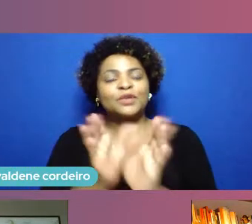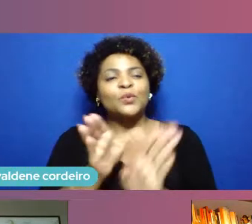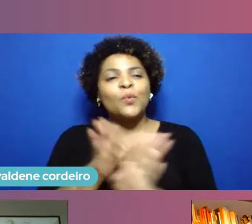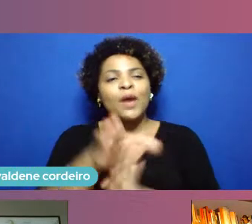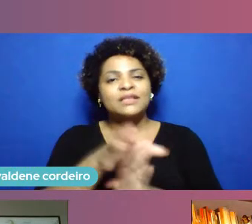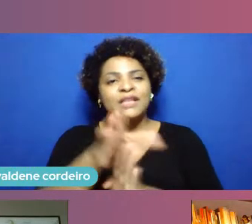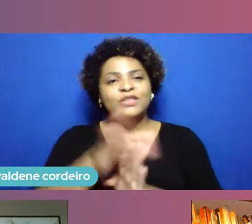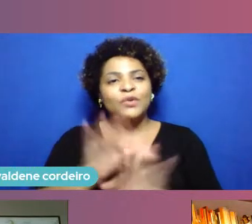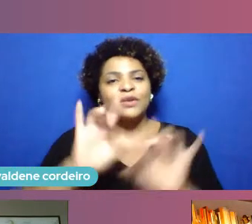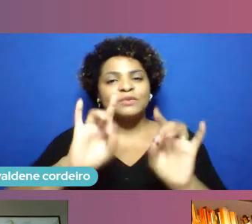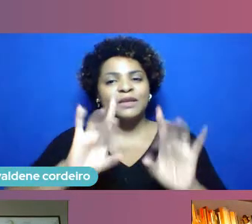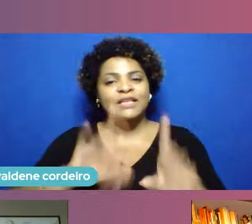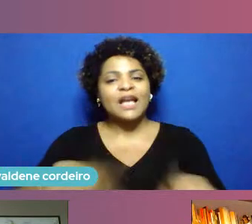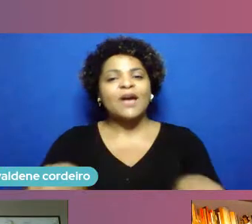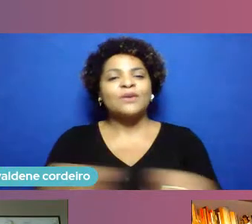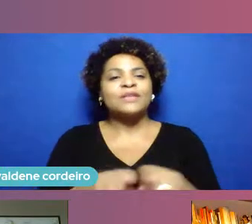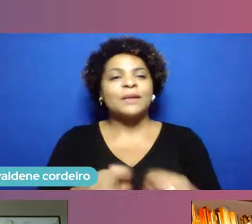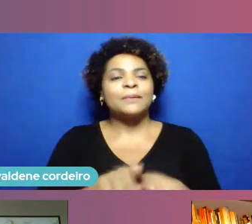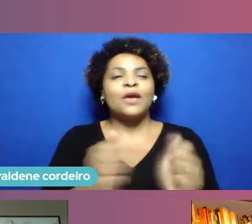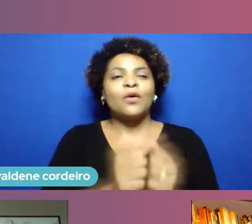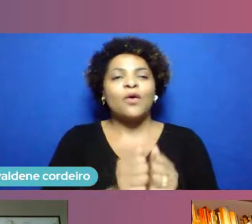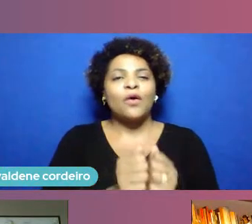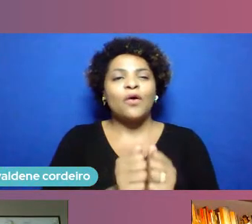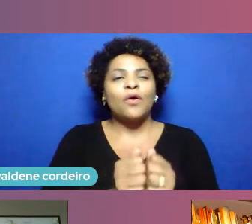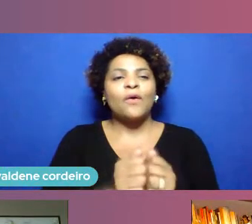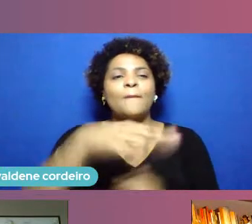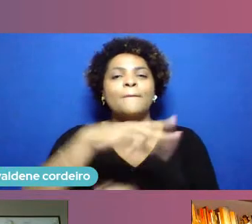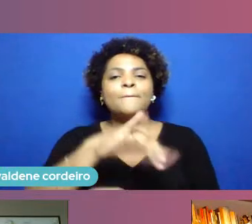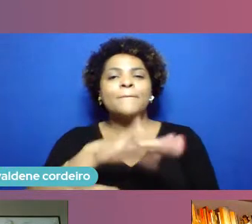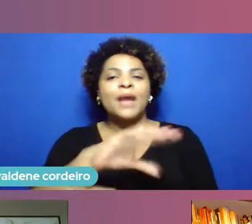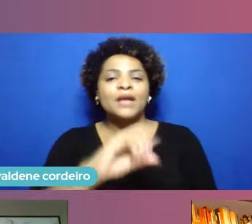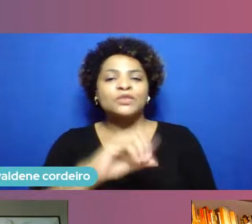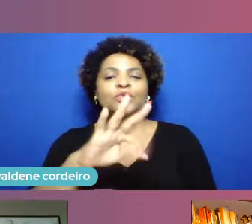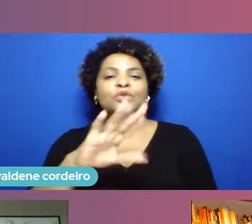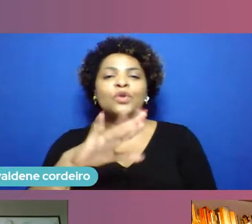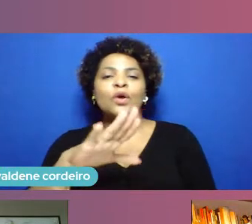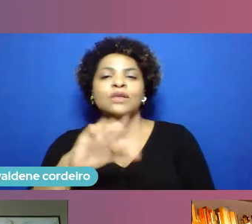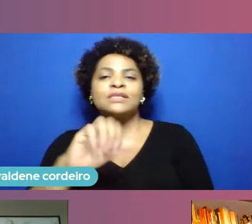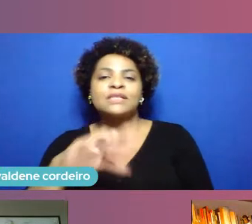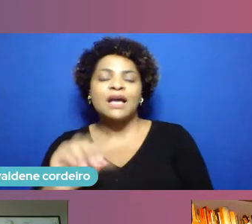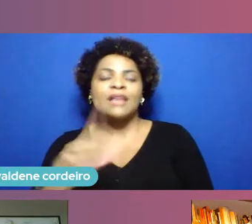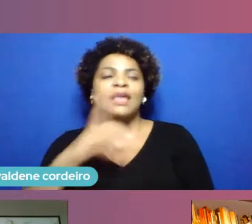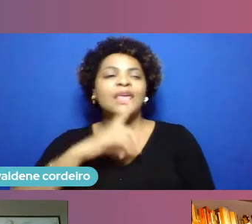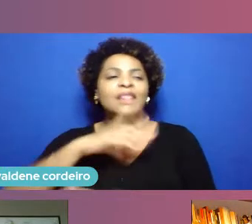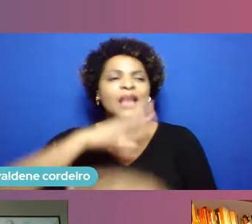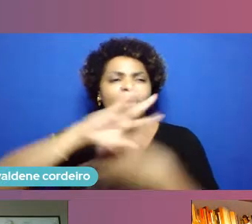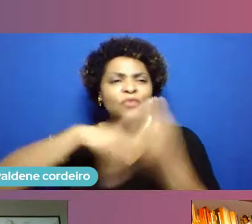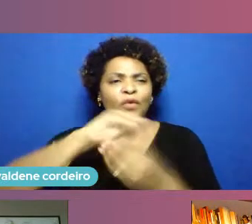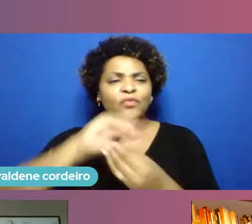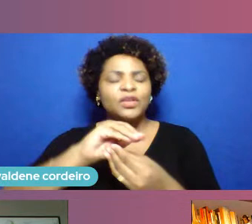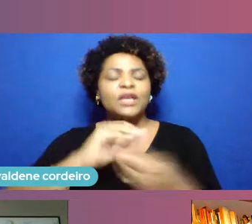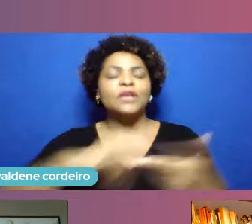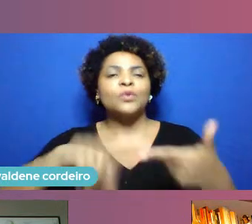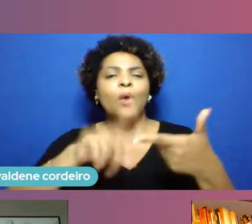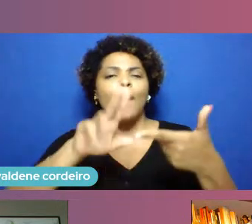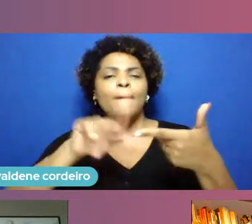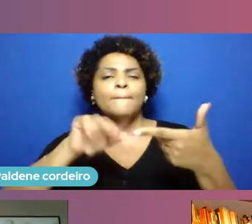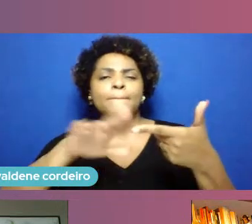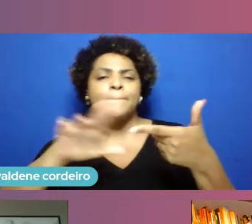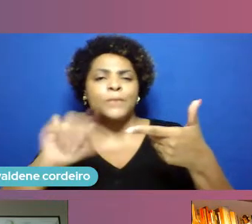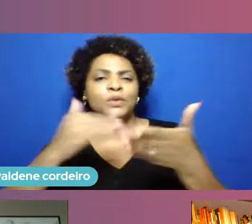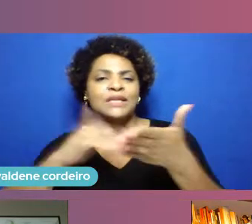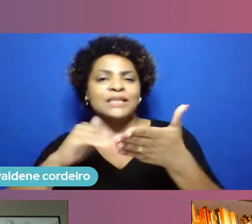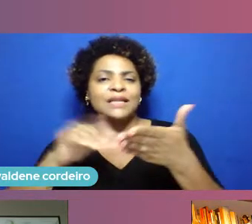que também super se envolveu nessa prototipagem a Bruna da secretaria da mulher o João Igor e